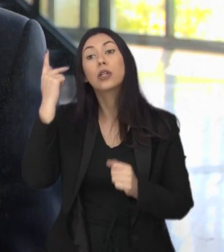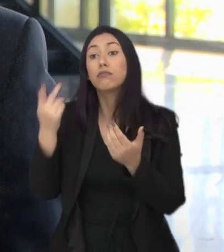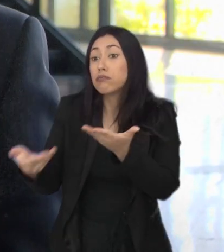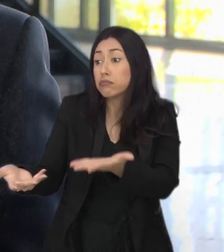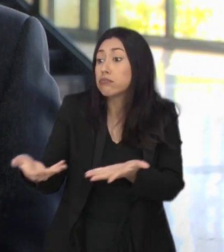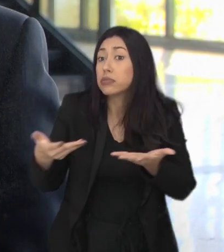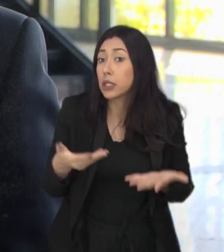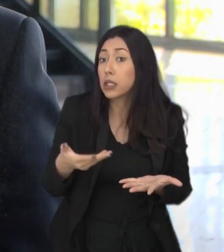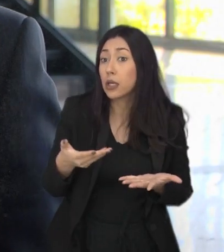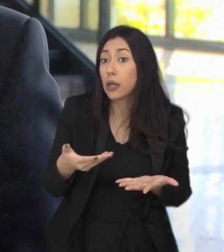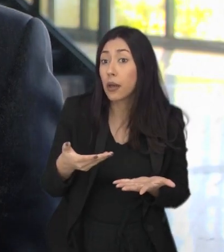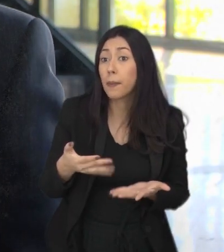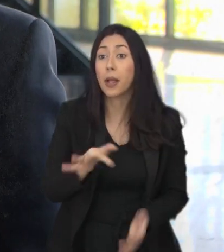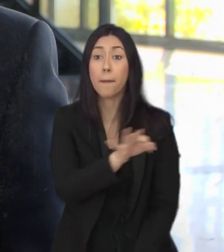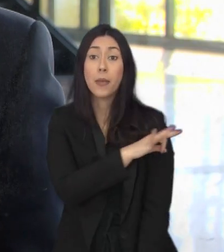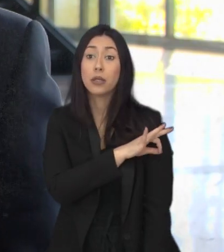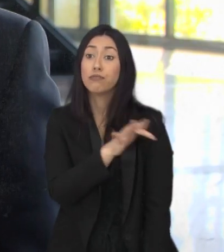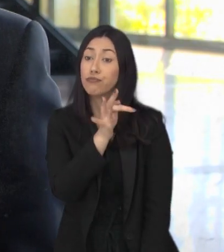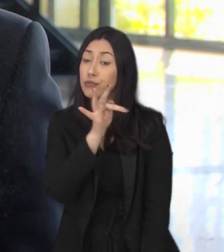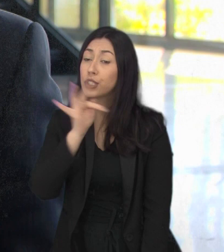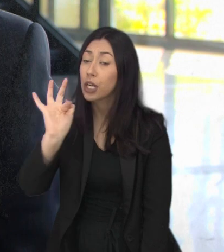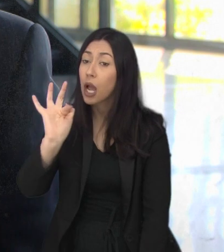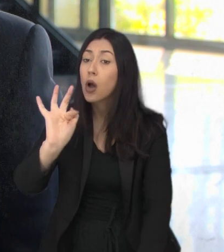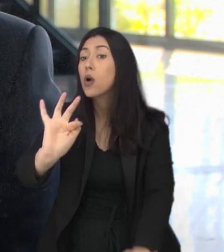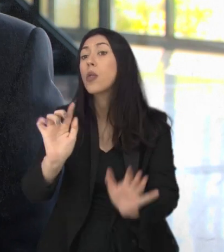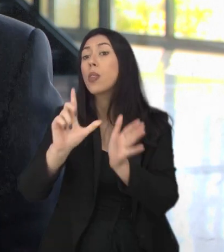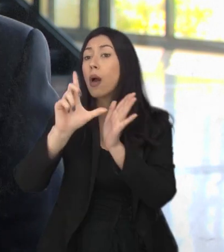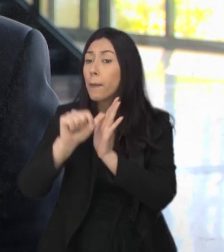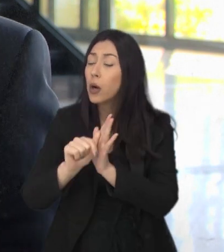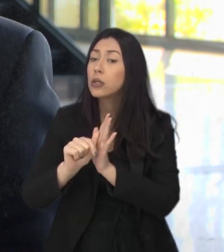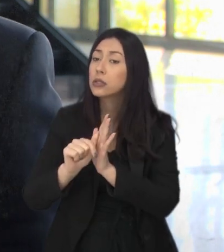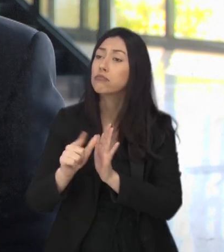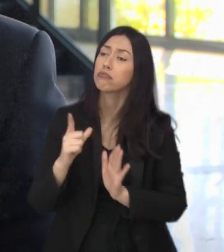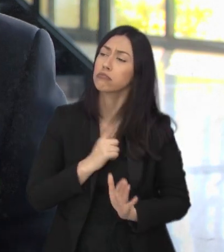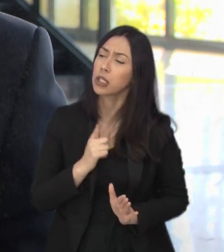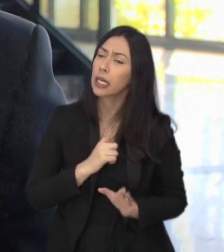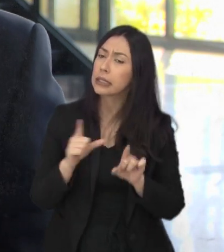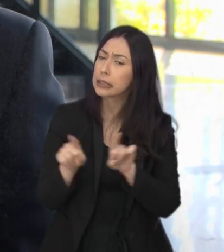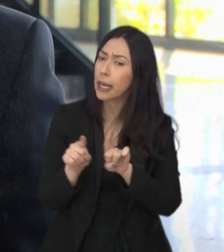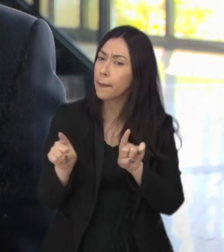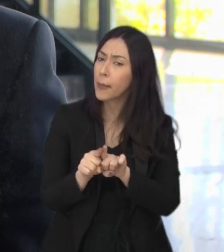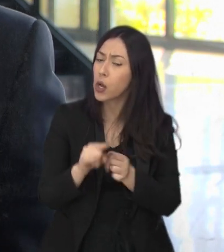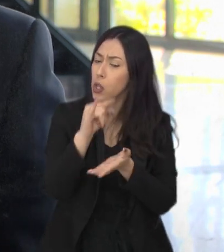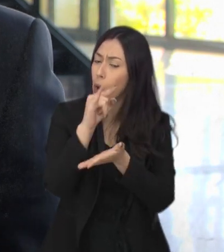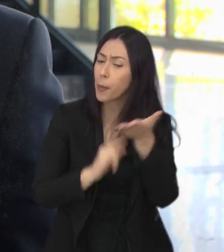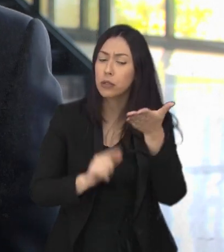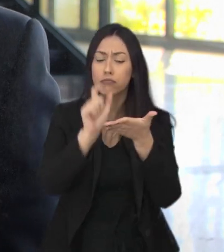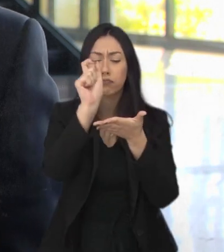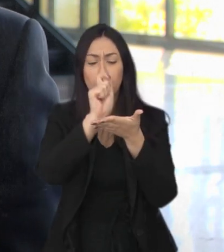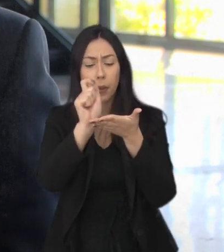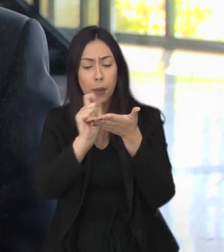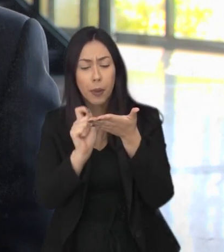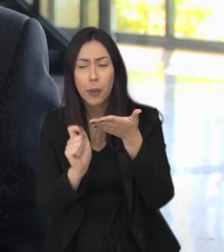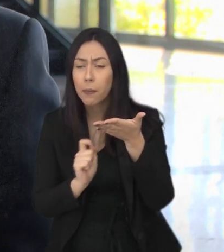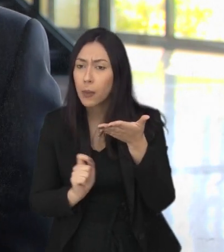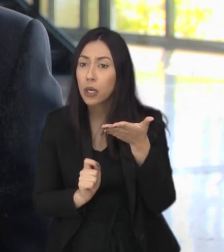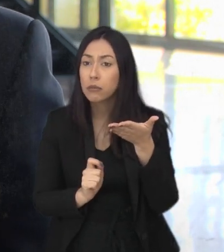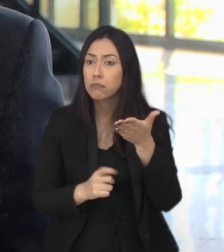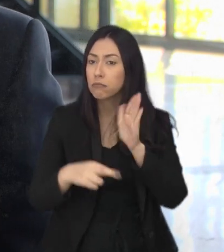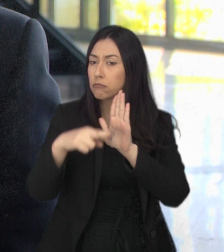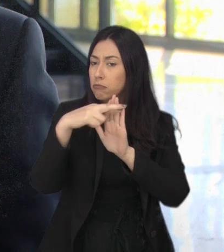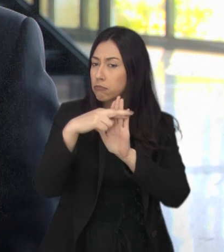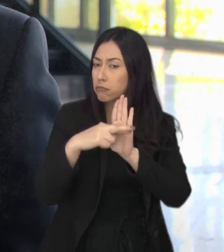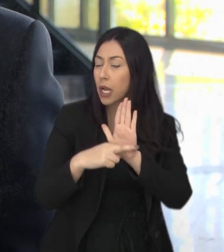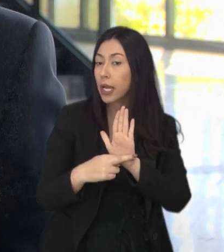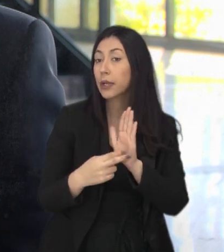recebidas pelas autoridades brasileiras, pela Polícia Federal no aeroporto e depois vão passar por uma autoridade, vão preencher alguns requisitos, né?